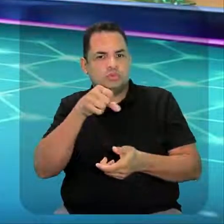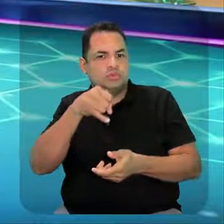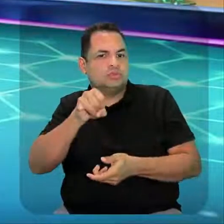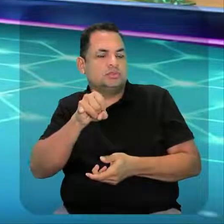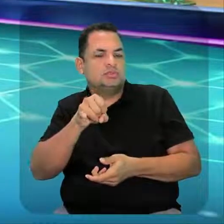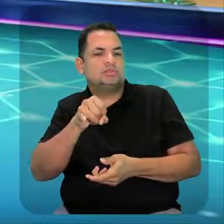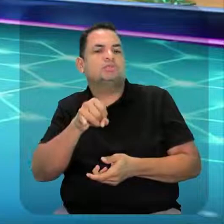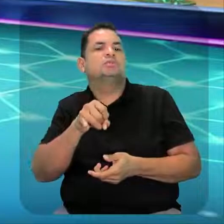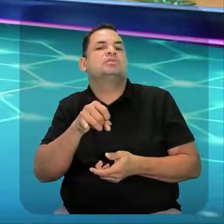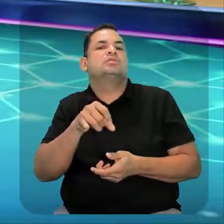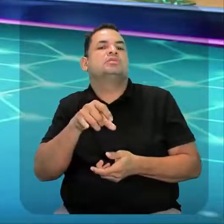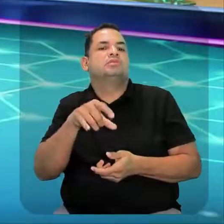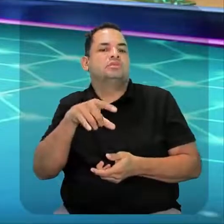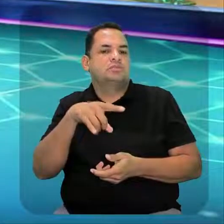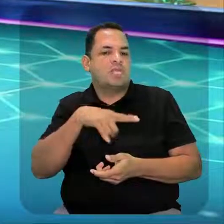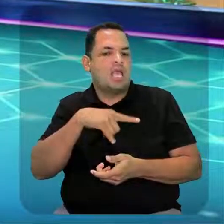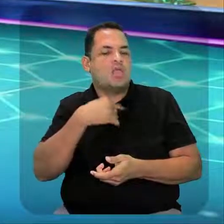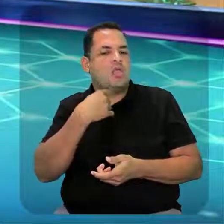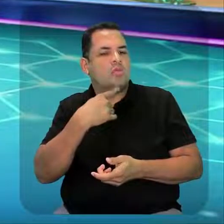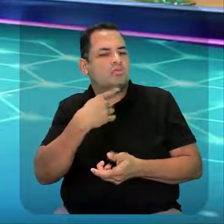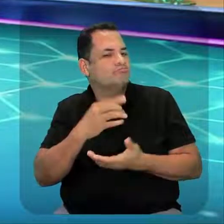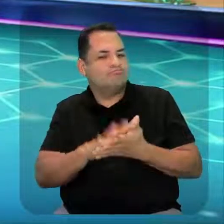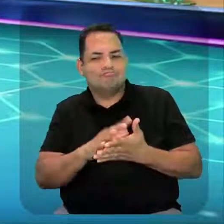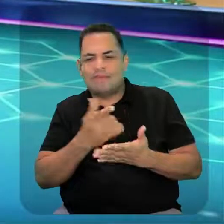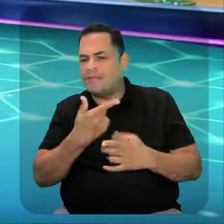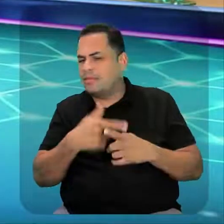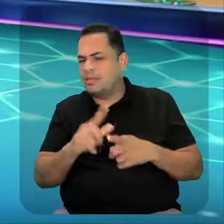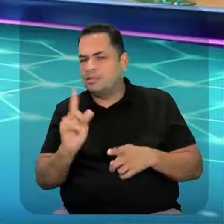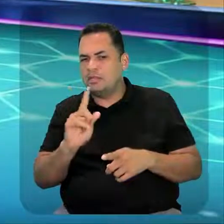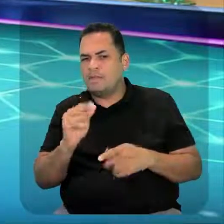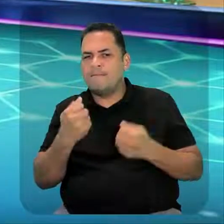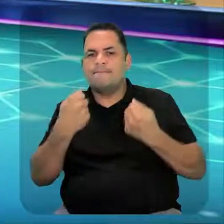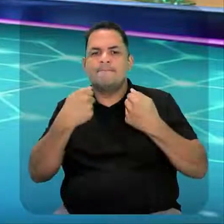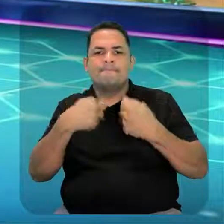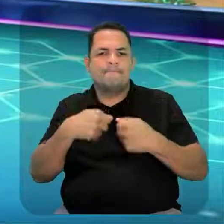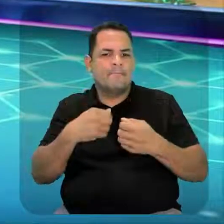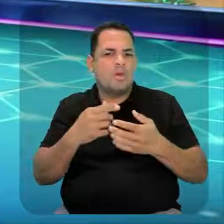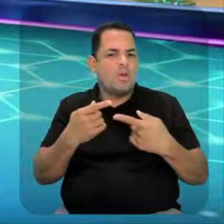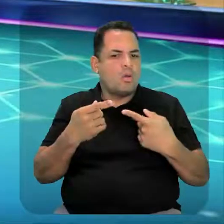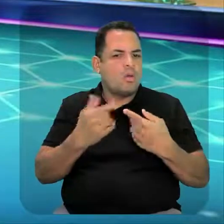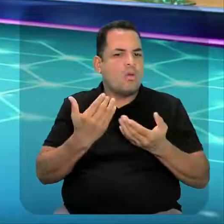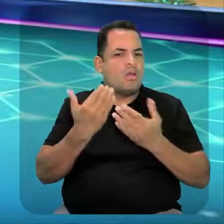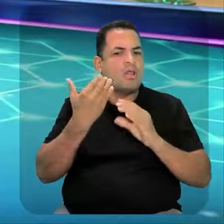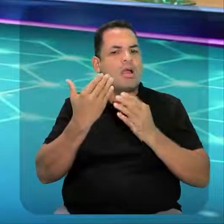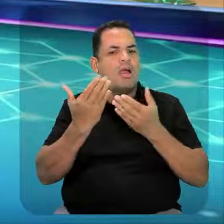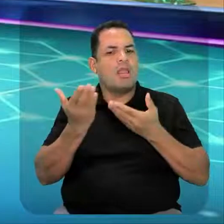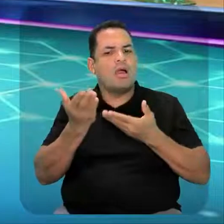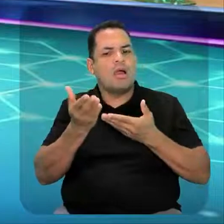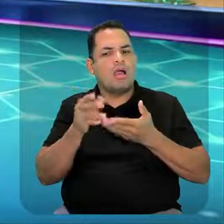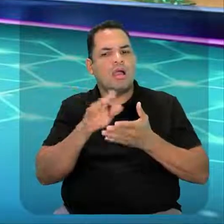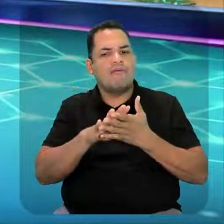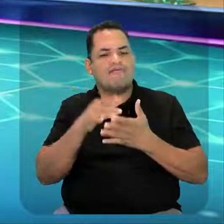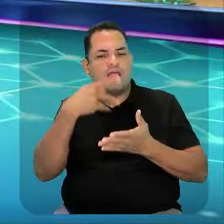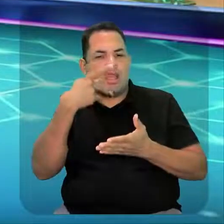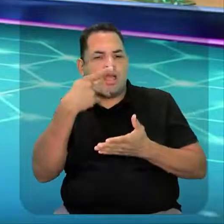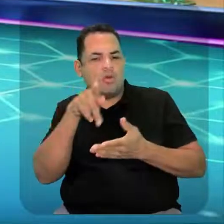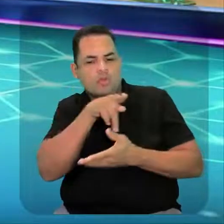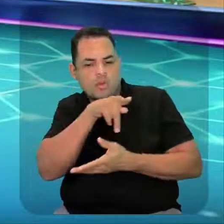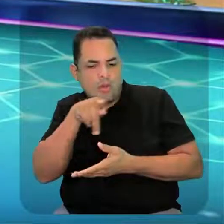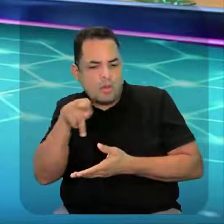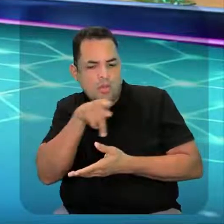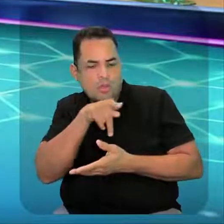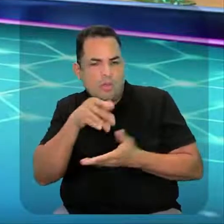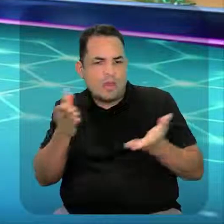ainda assim tiver dúvida, não tem problema também. Você pode estar entrando em contato com o seu professor presencial, que ele vai estar